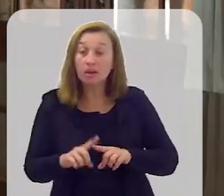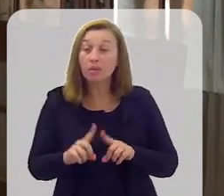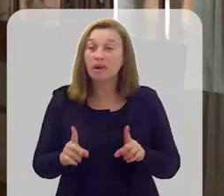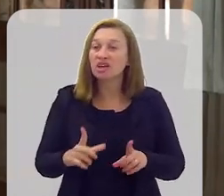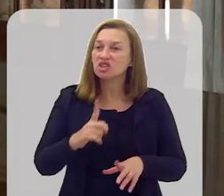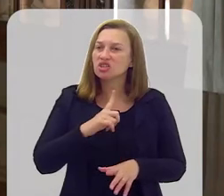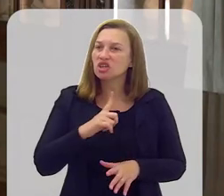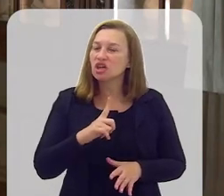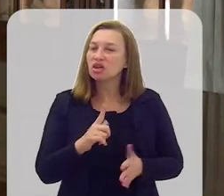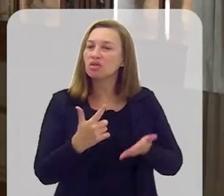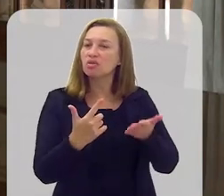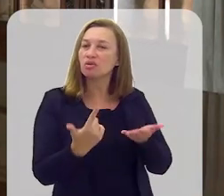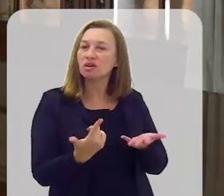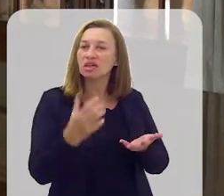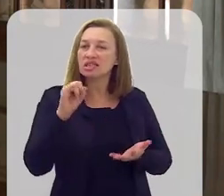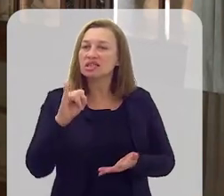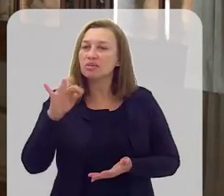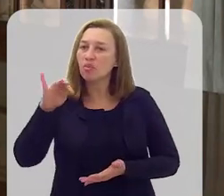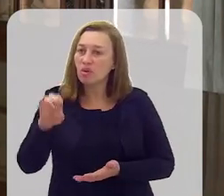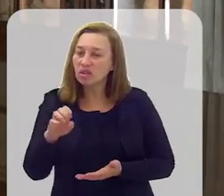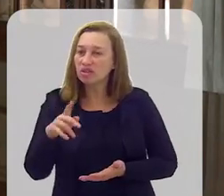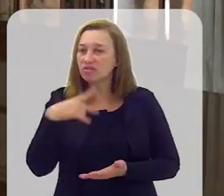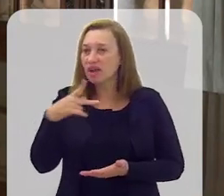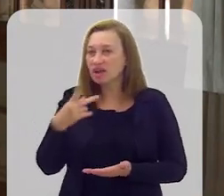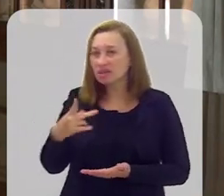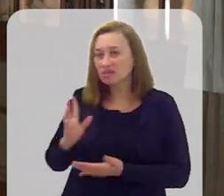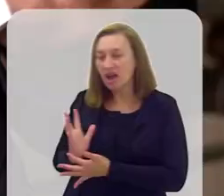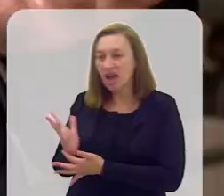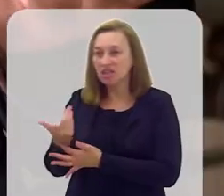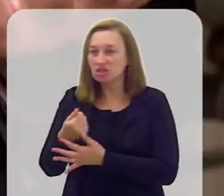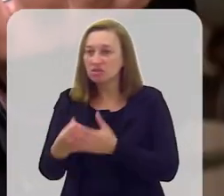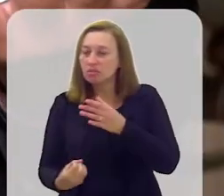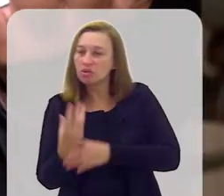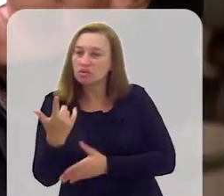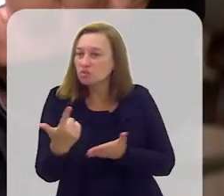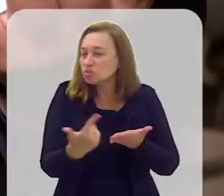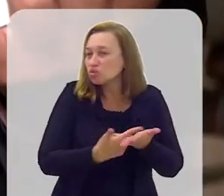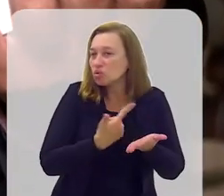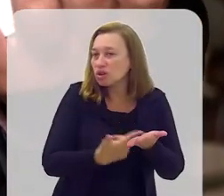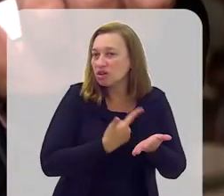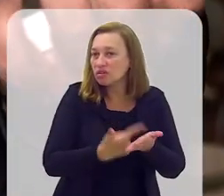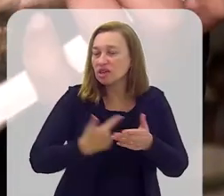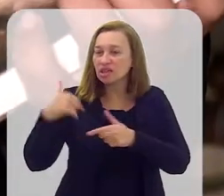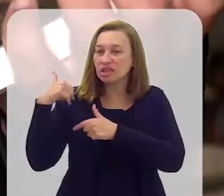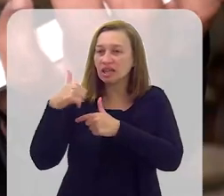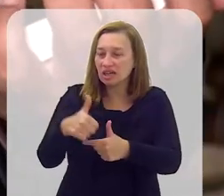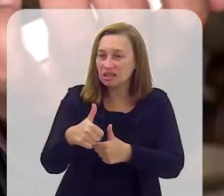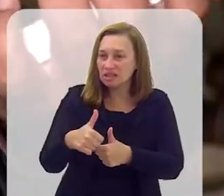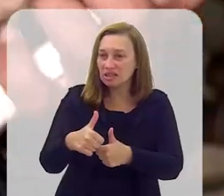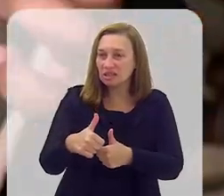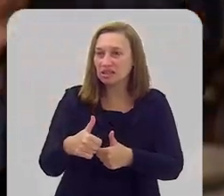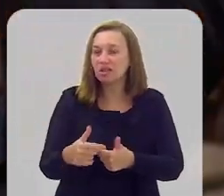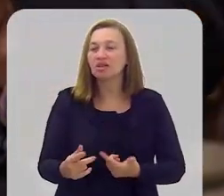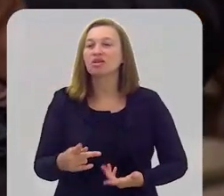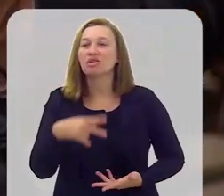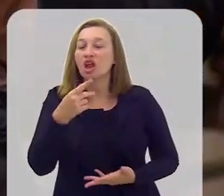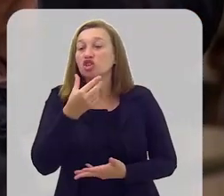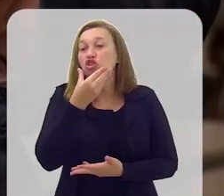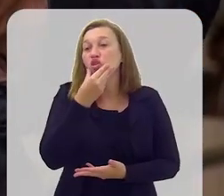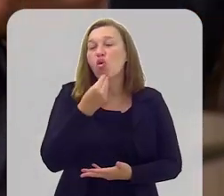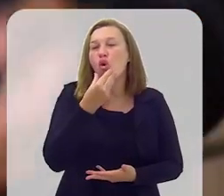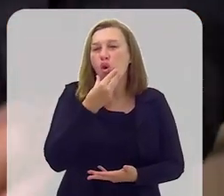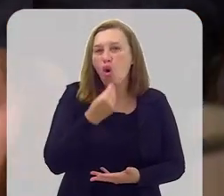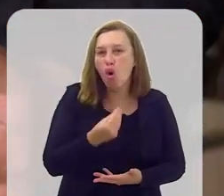traz uma outra perspectiva neste livro, Profissão Artista. Fugindo de uma perspectiva tradicional que busca trazer os homens